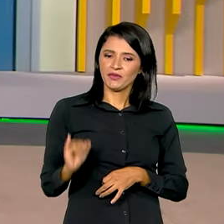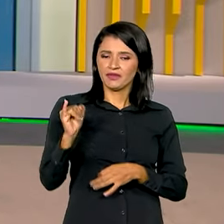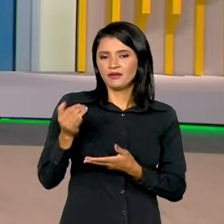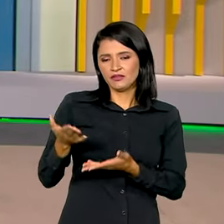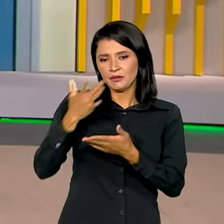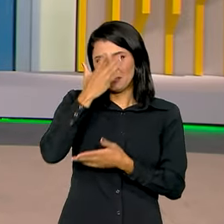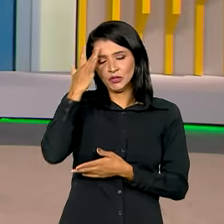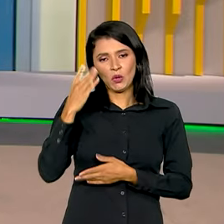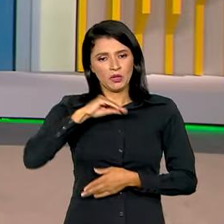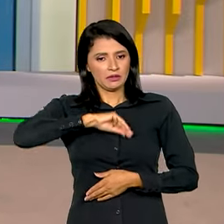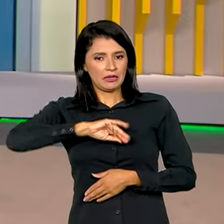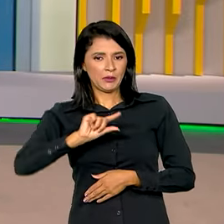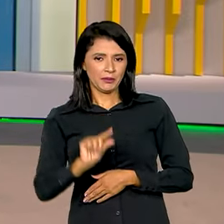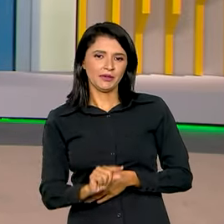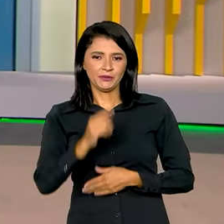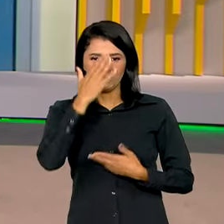ganha menos. Obrigado, boa noite para você.